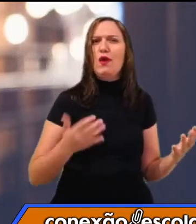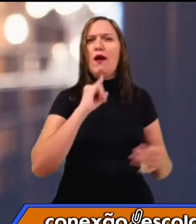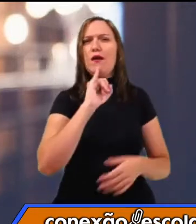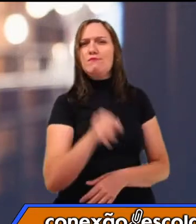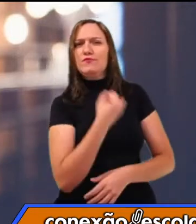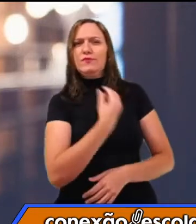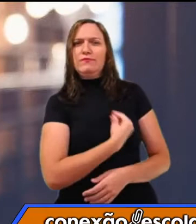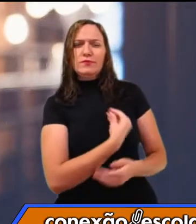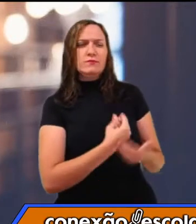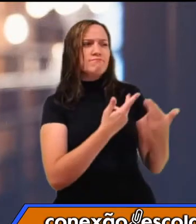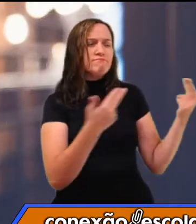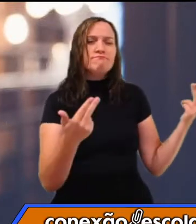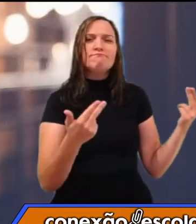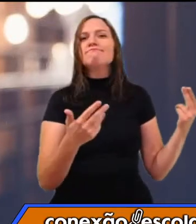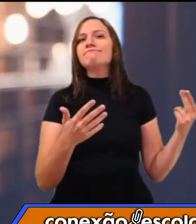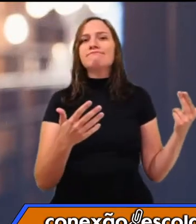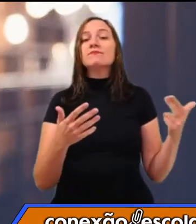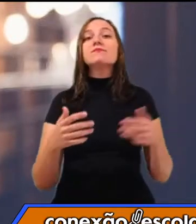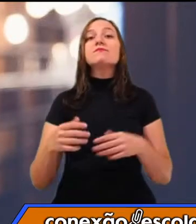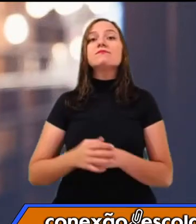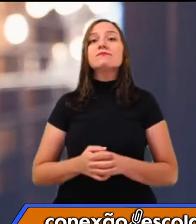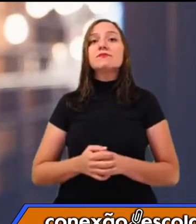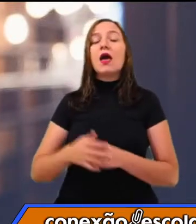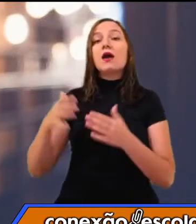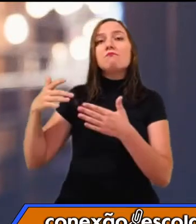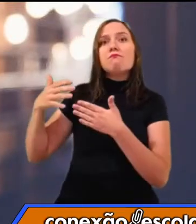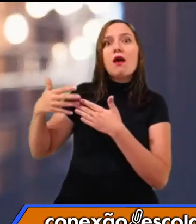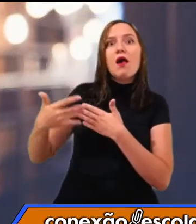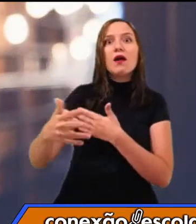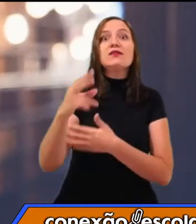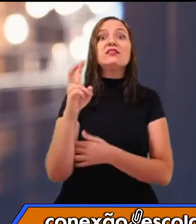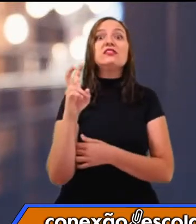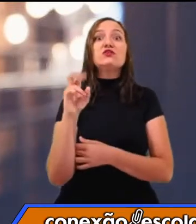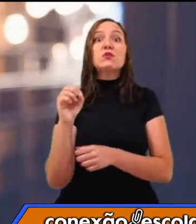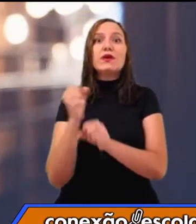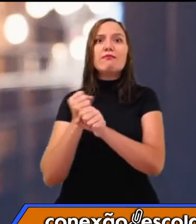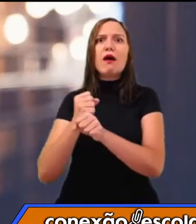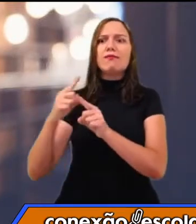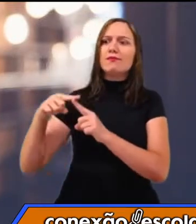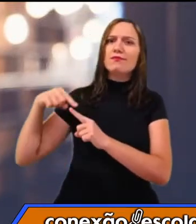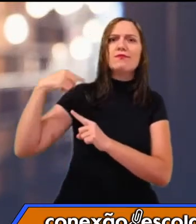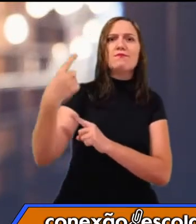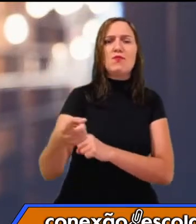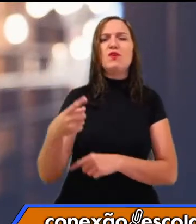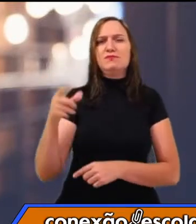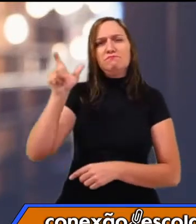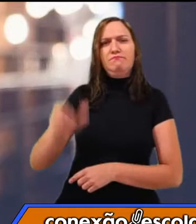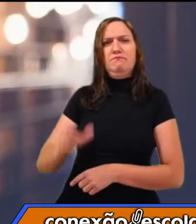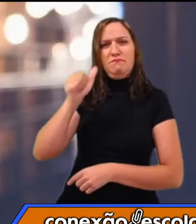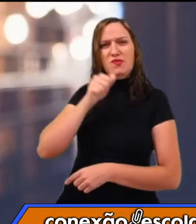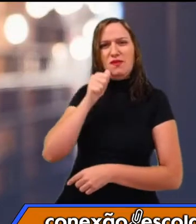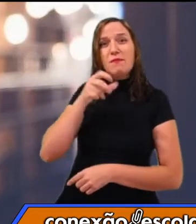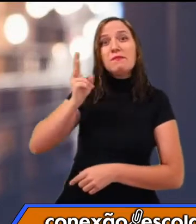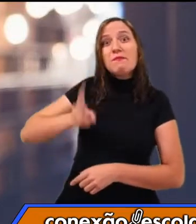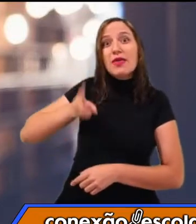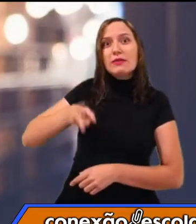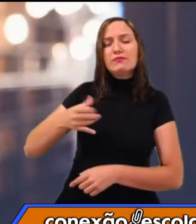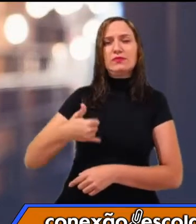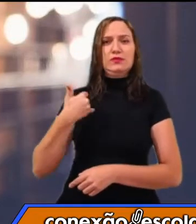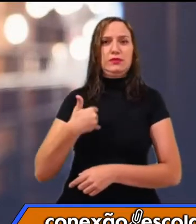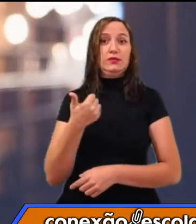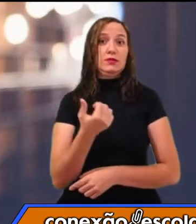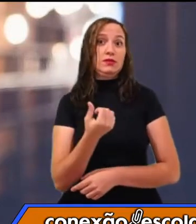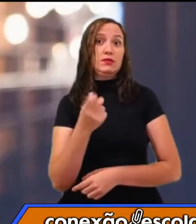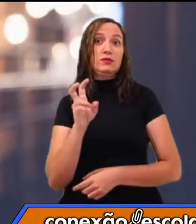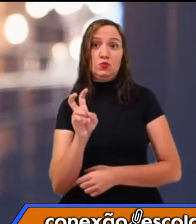E agora a gente vai para 50 anos depois, vamos imaginar essa menina com 65 anos. Pode acontecer